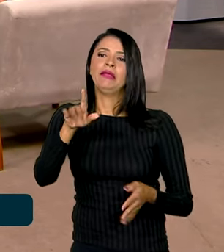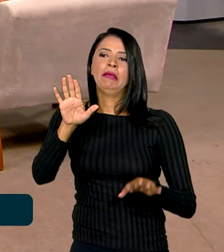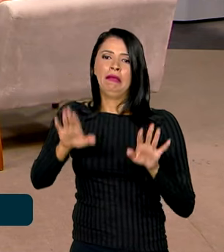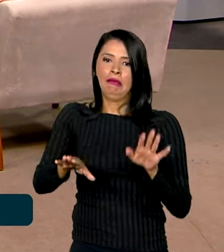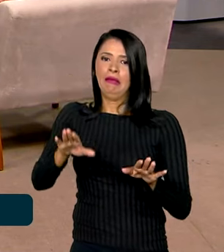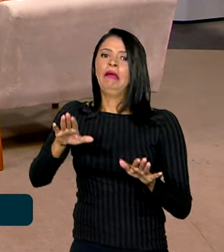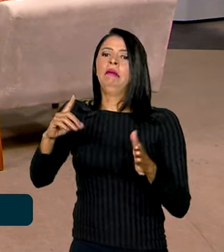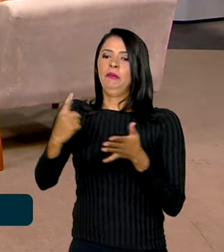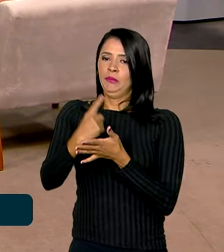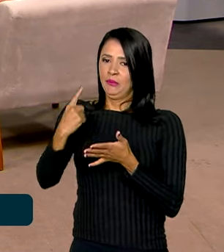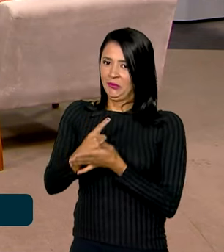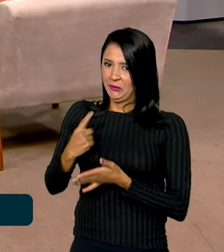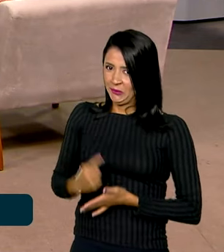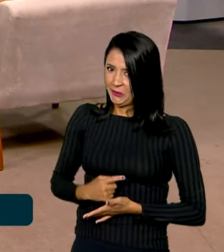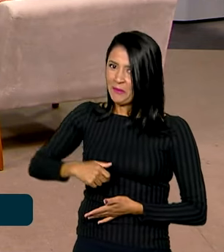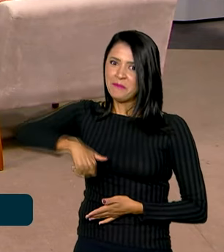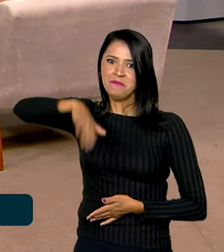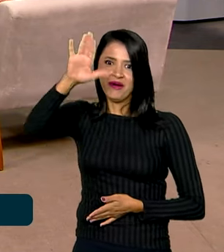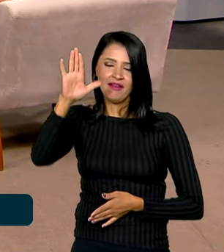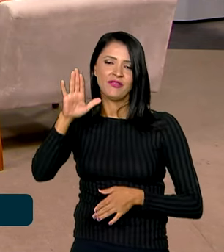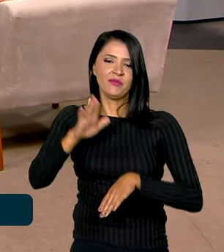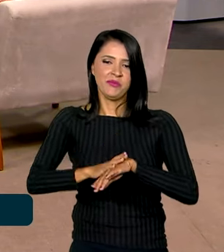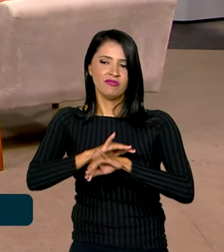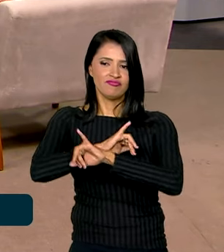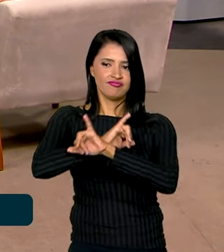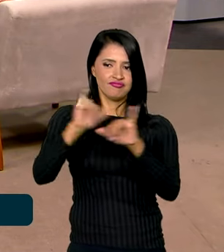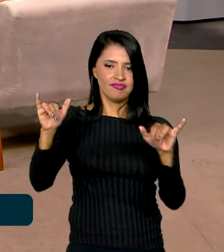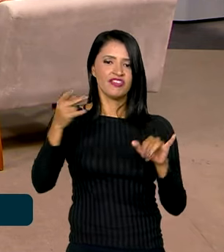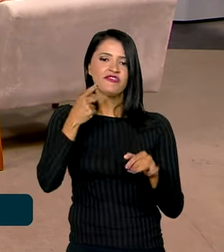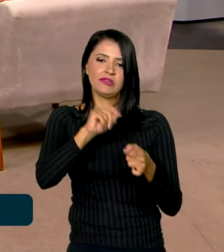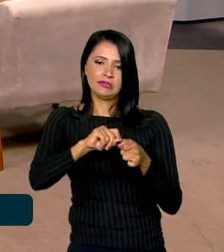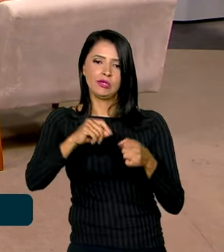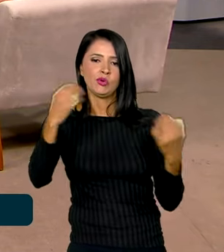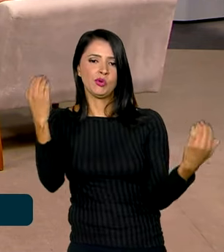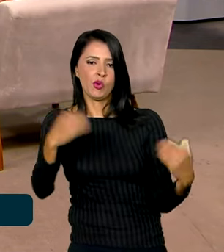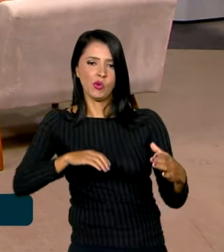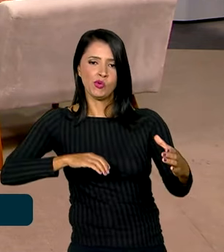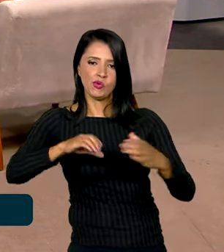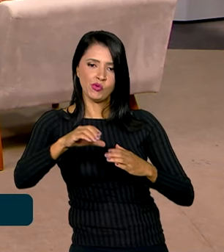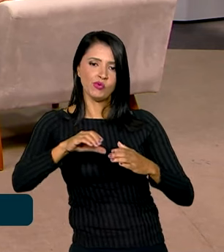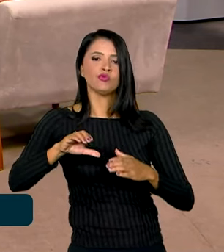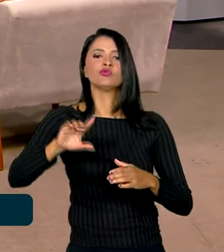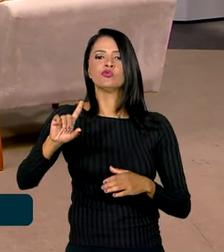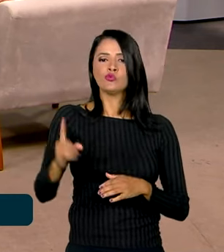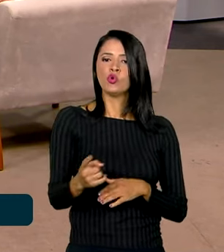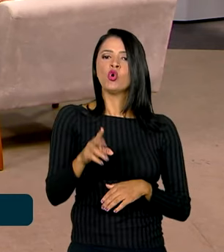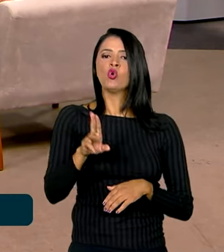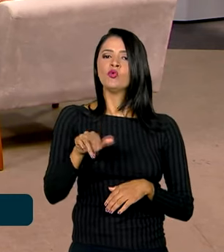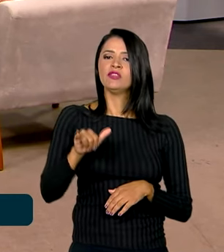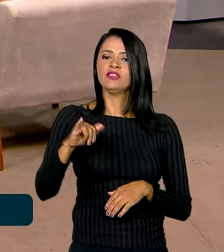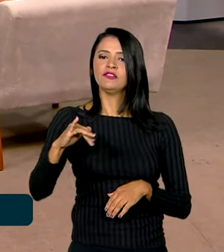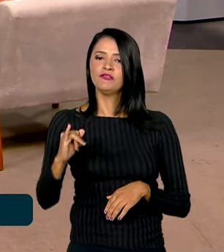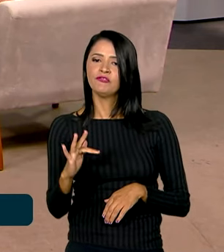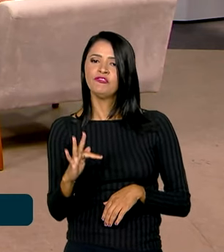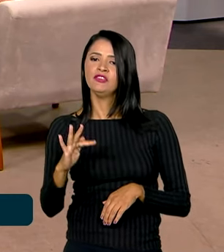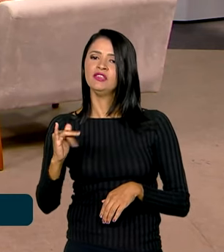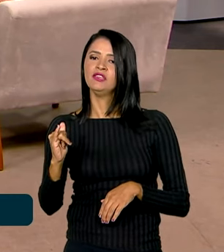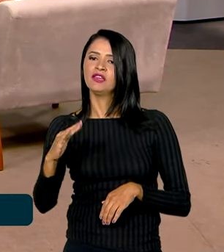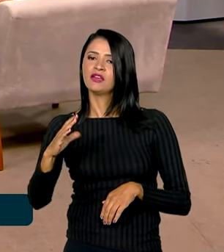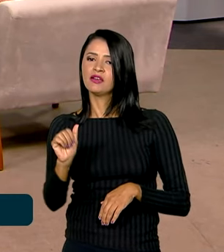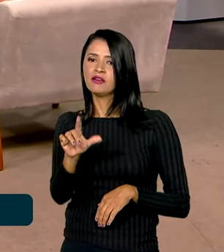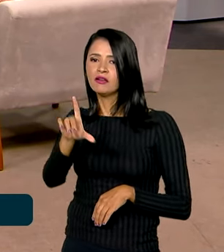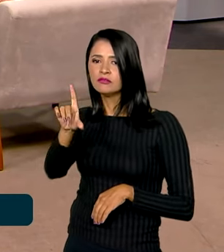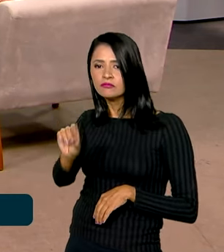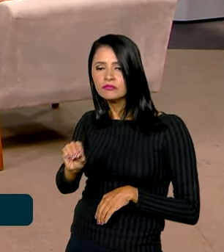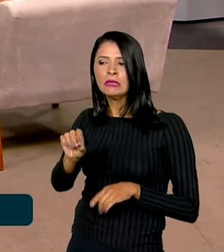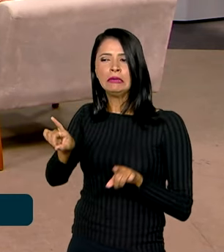coisas mais perguntadas para a gente quando a gente anunciou que faria um concurso unificado. O que a gente, e aí um pouco até reagindo à